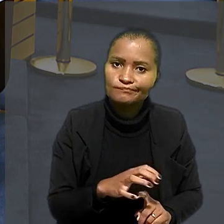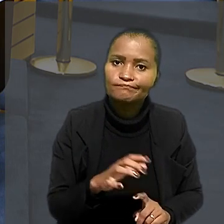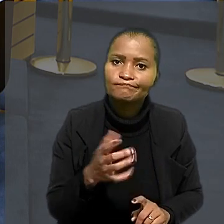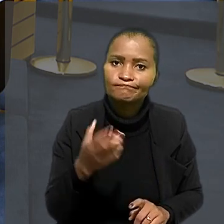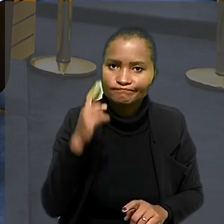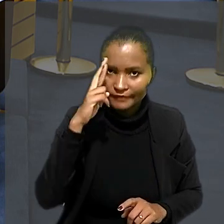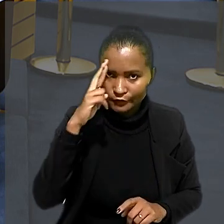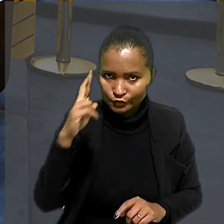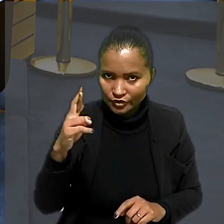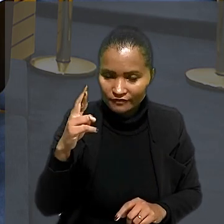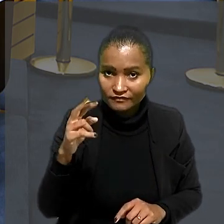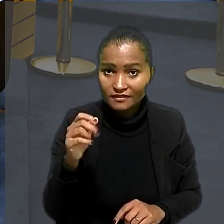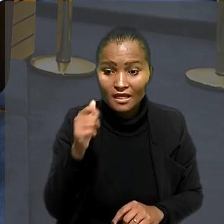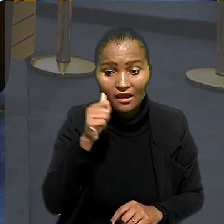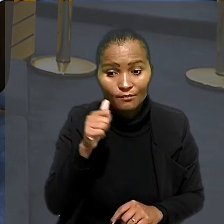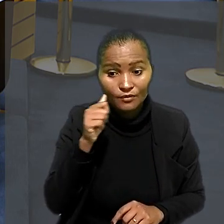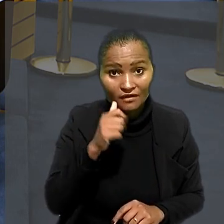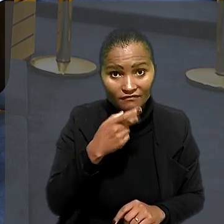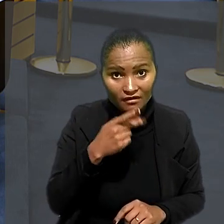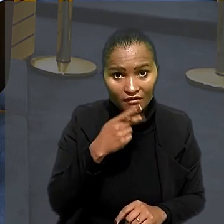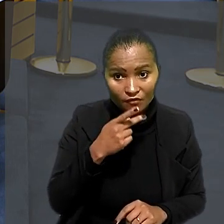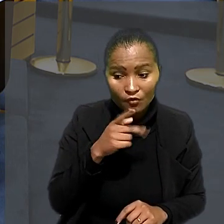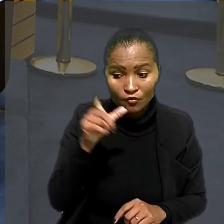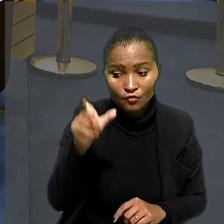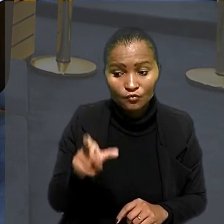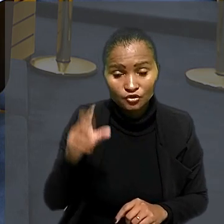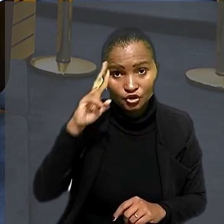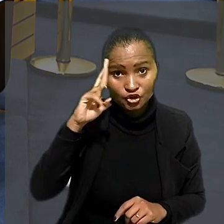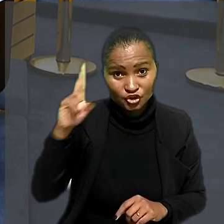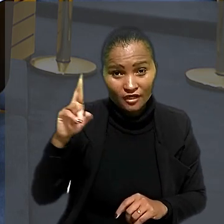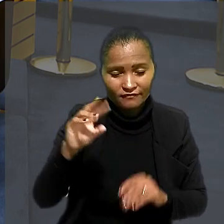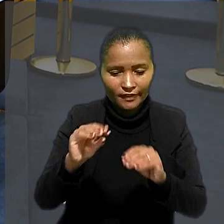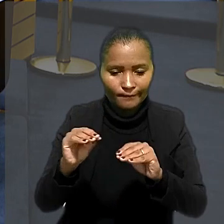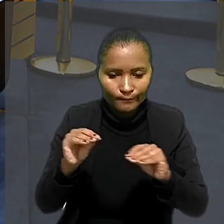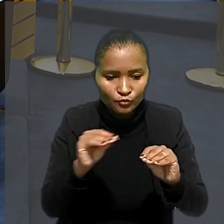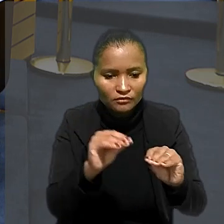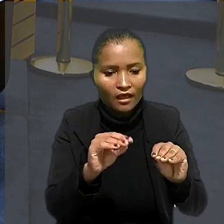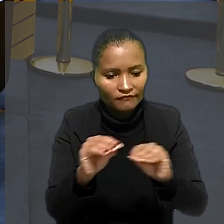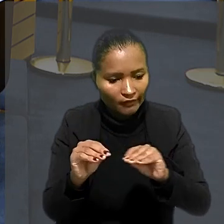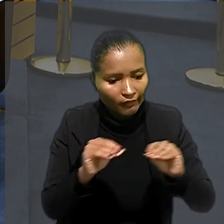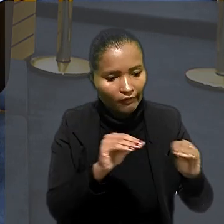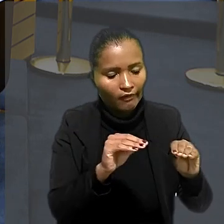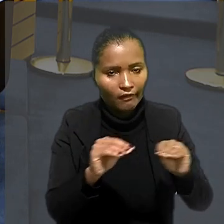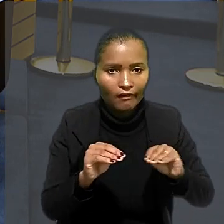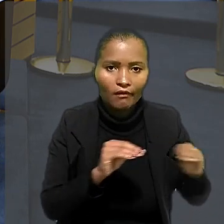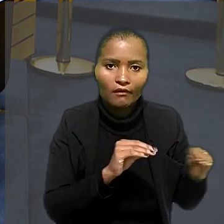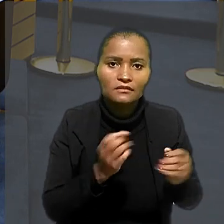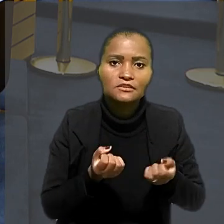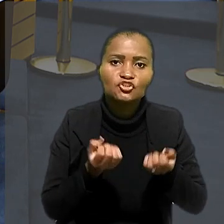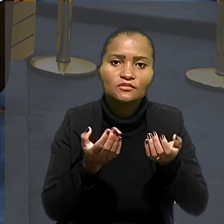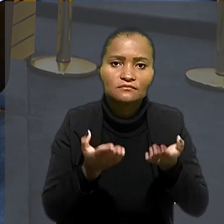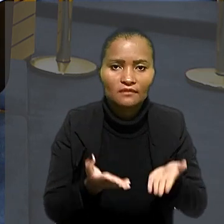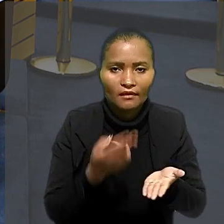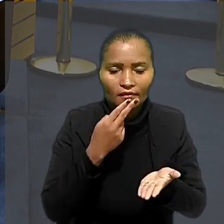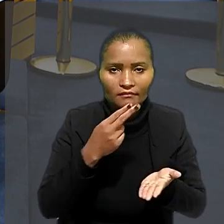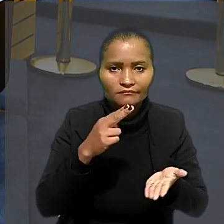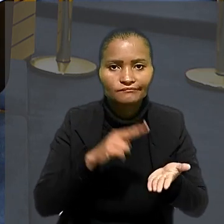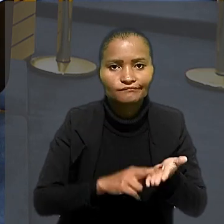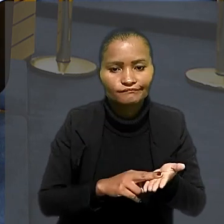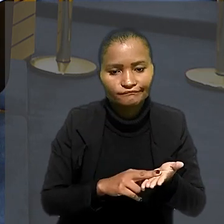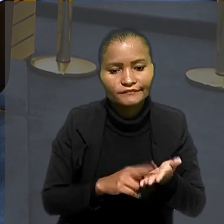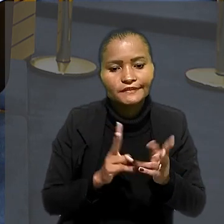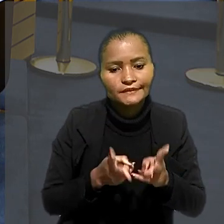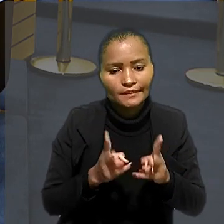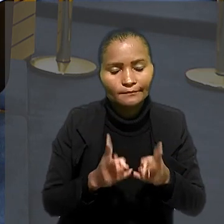Segundo a trabalhadora, o gestor da unidade a remanejava de distrito de entrega de correspondências com